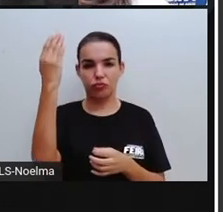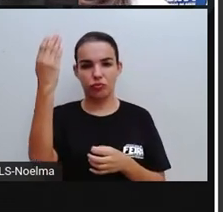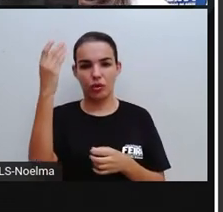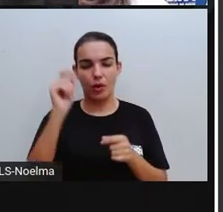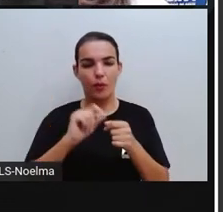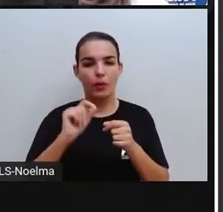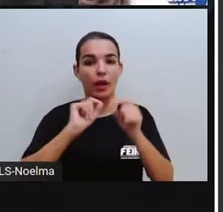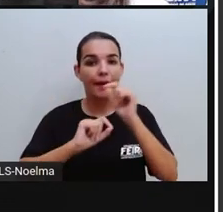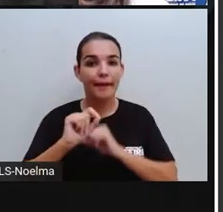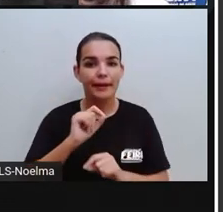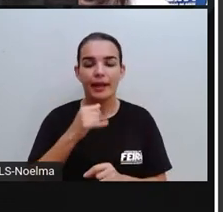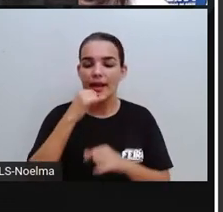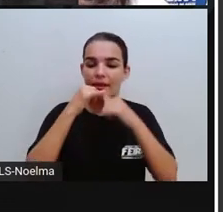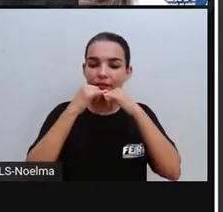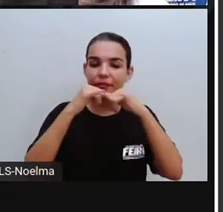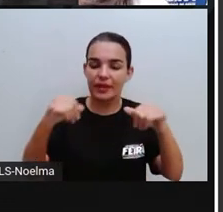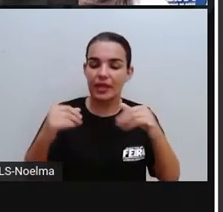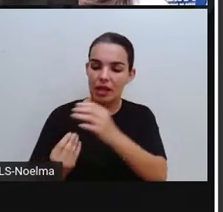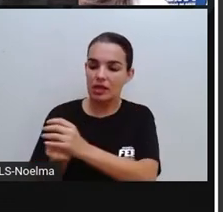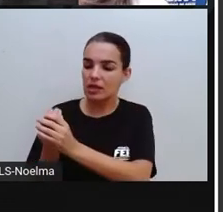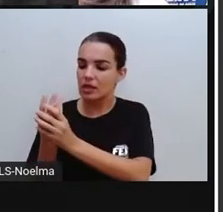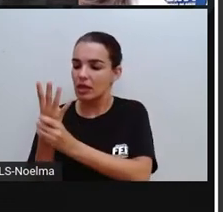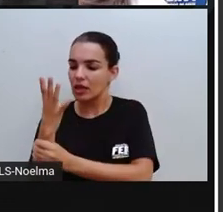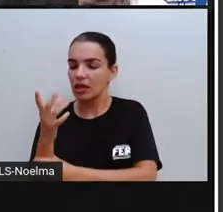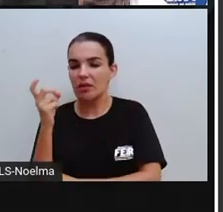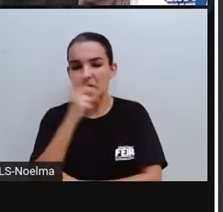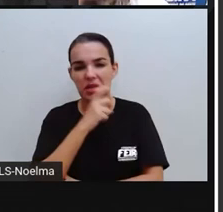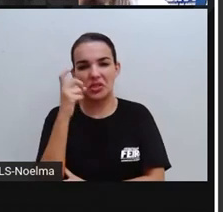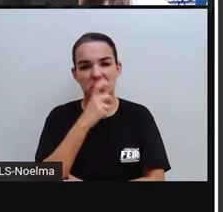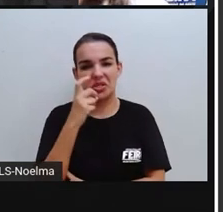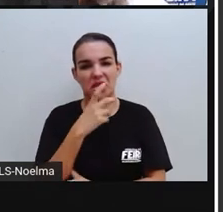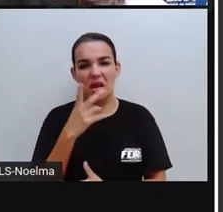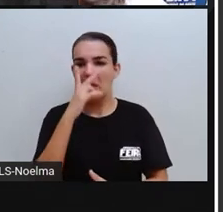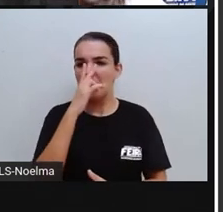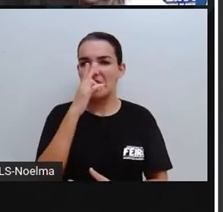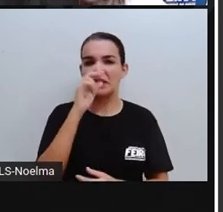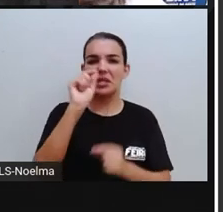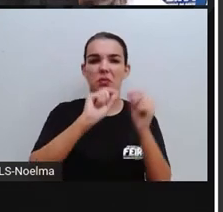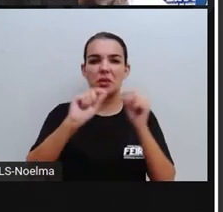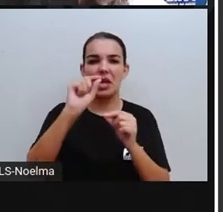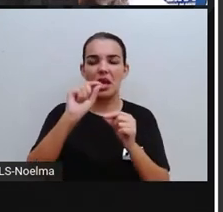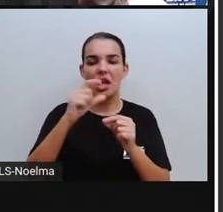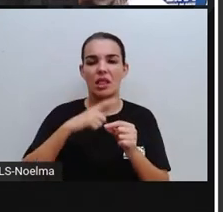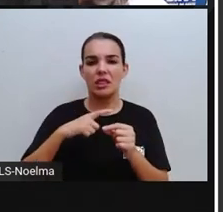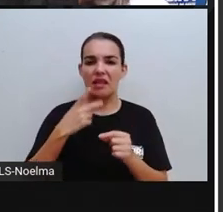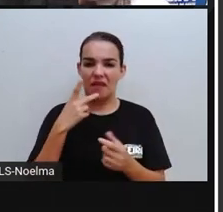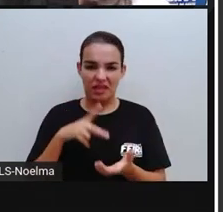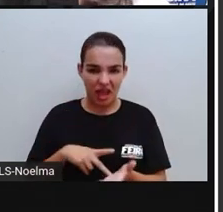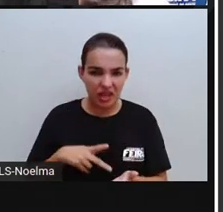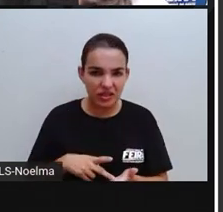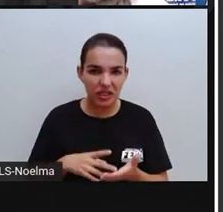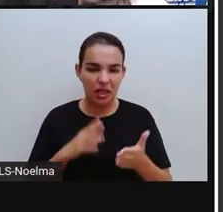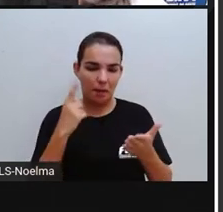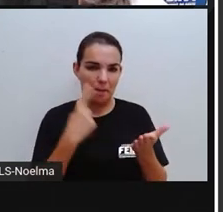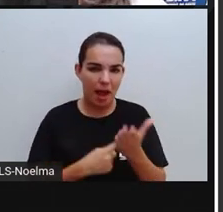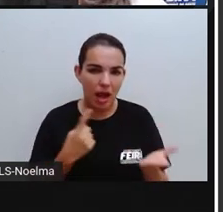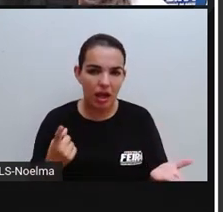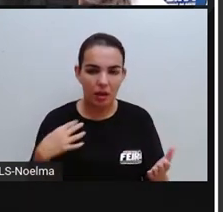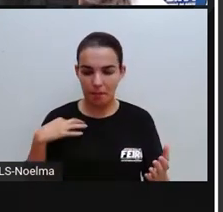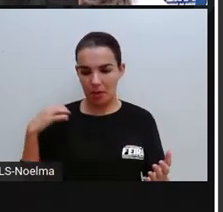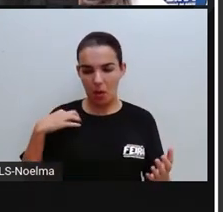inverdade com as informações falsas de marcas ou pessoas. E conteúdo